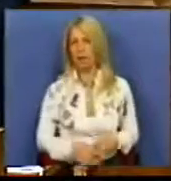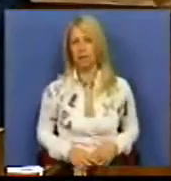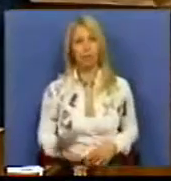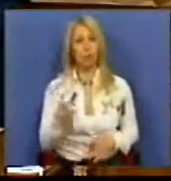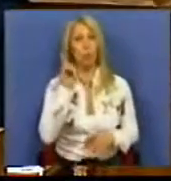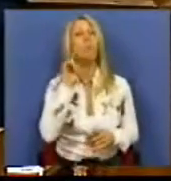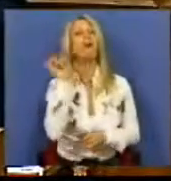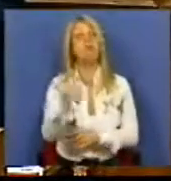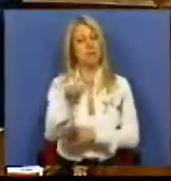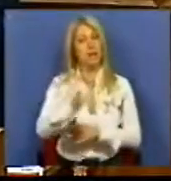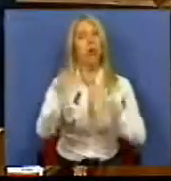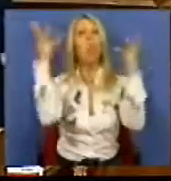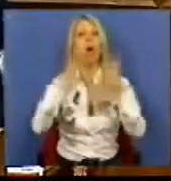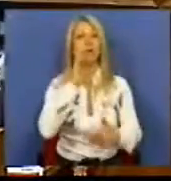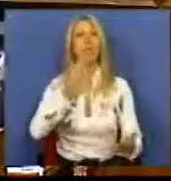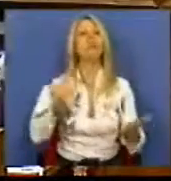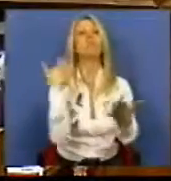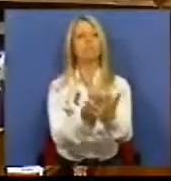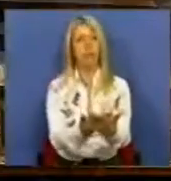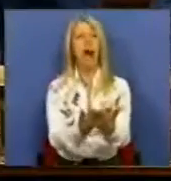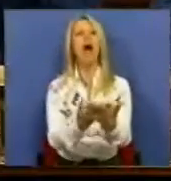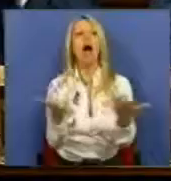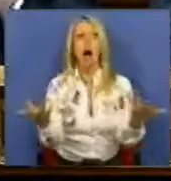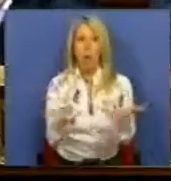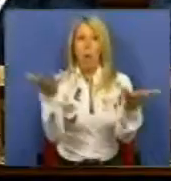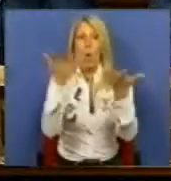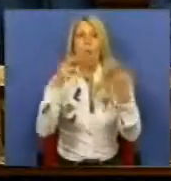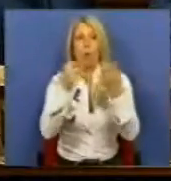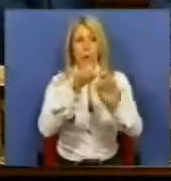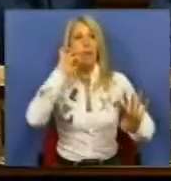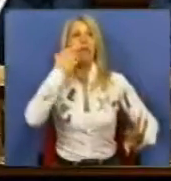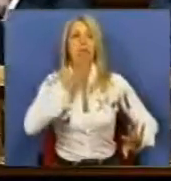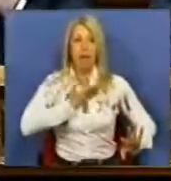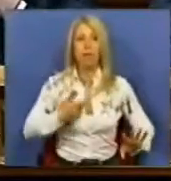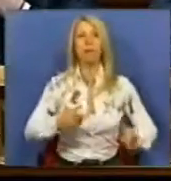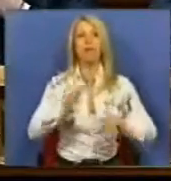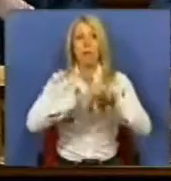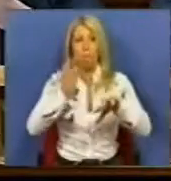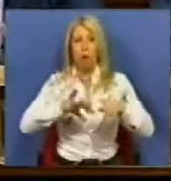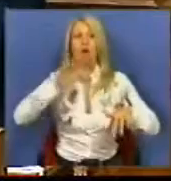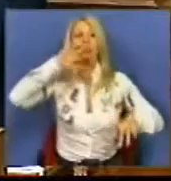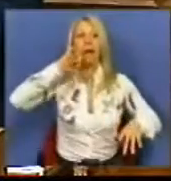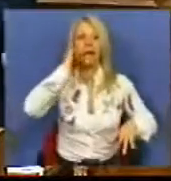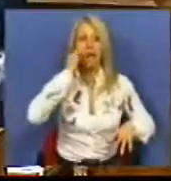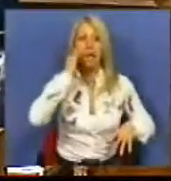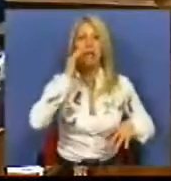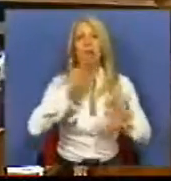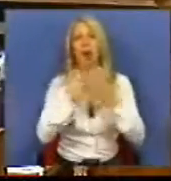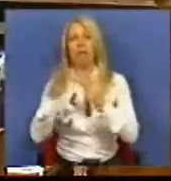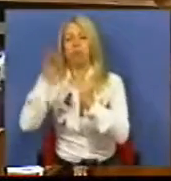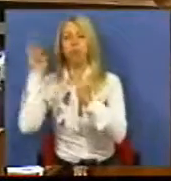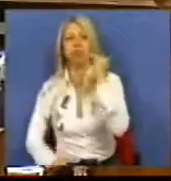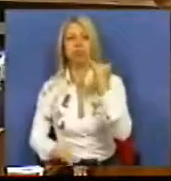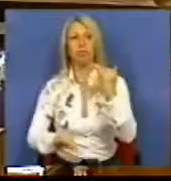um orçamento que dramatiza os problemas do déficit, dramatiza a crise para acentuar as desigualdades na